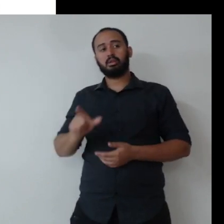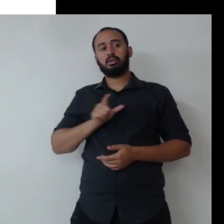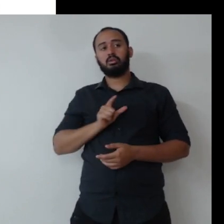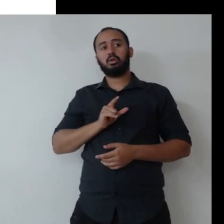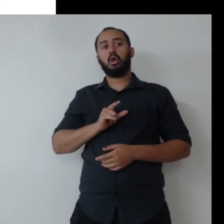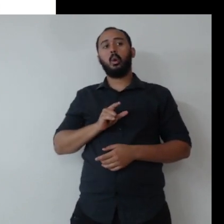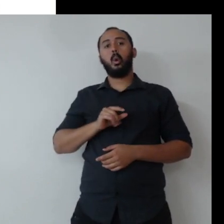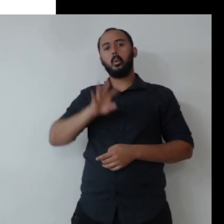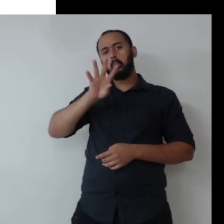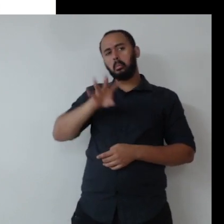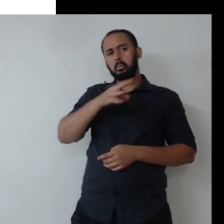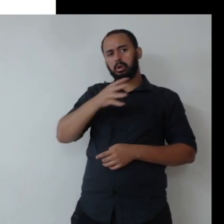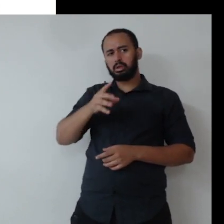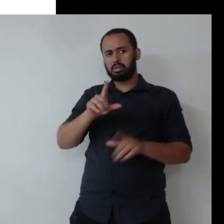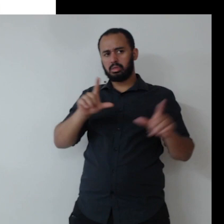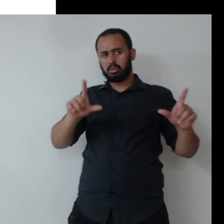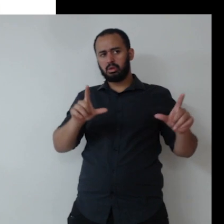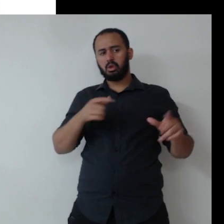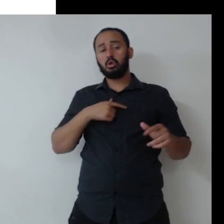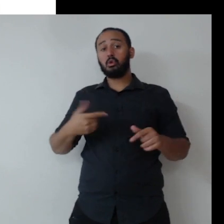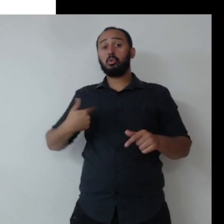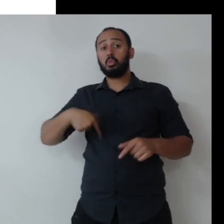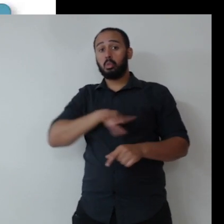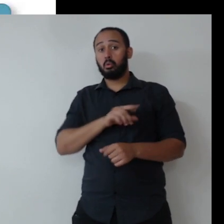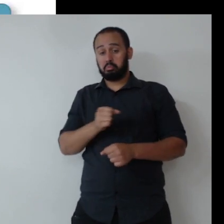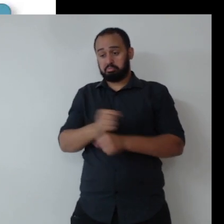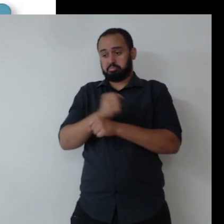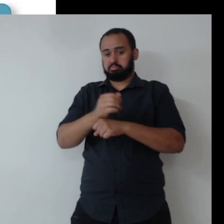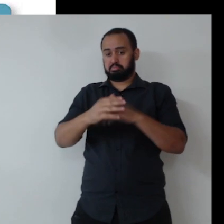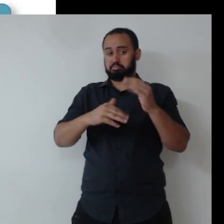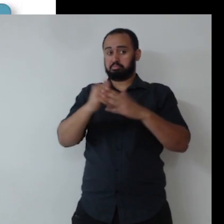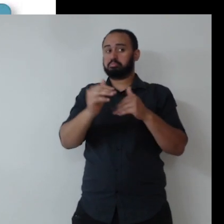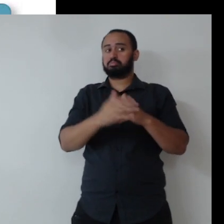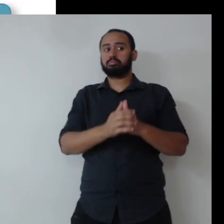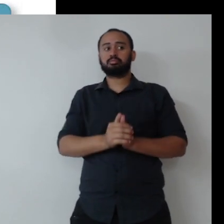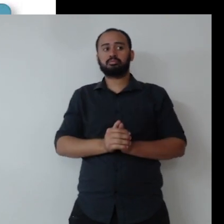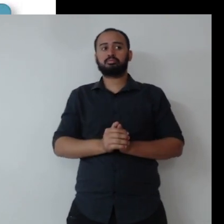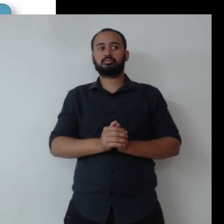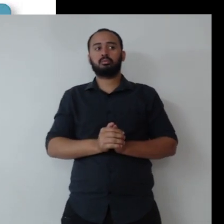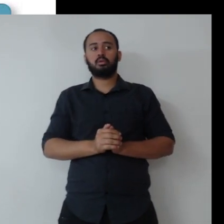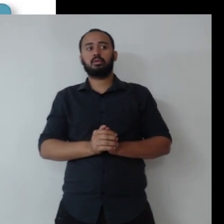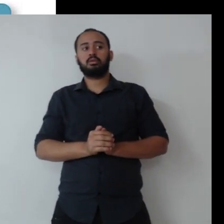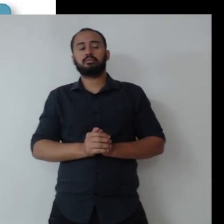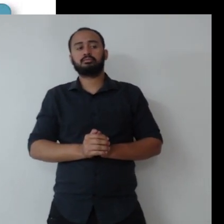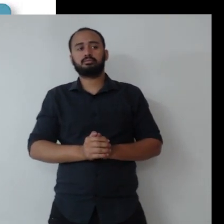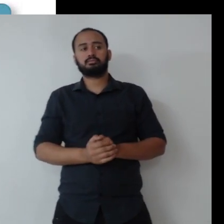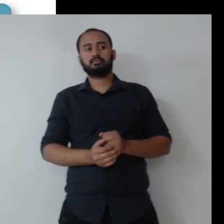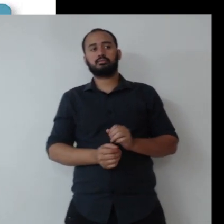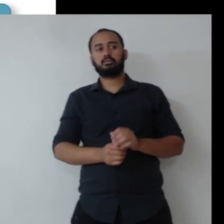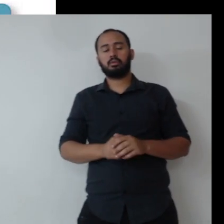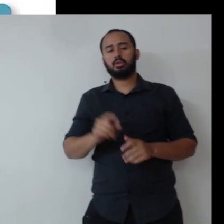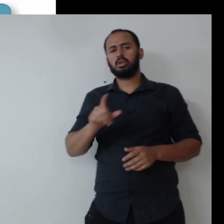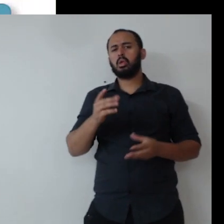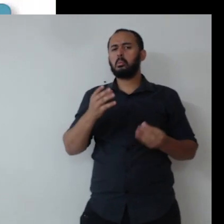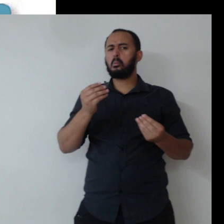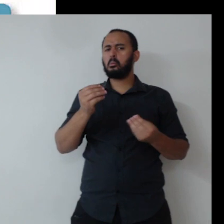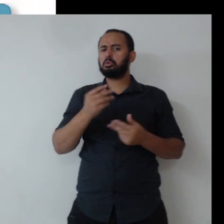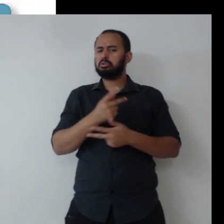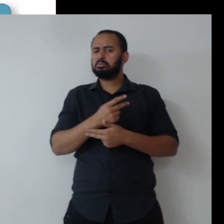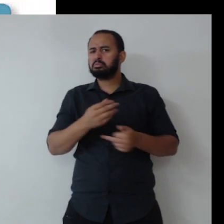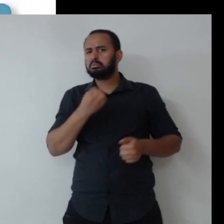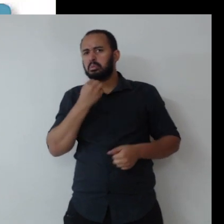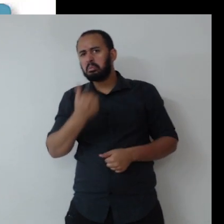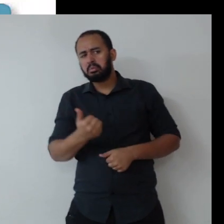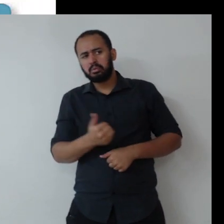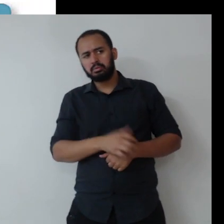construímos, e dentro desse painel tem todas as informações sobre o projeto, e muito interessante que,